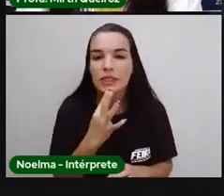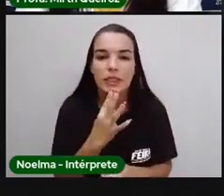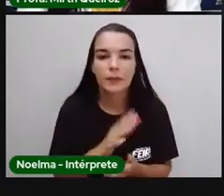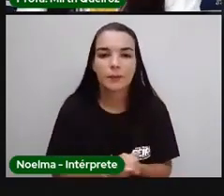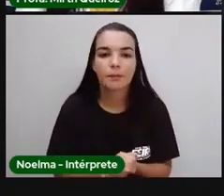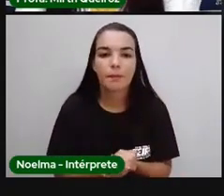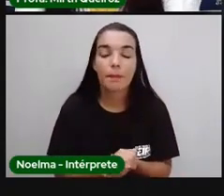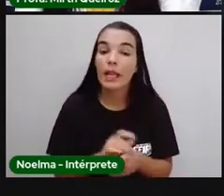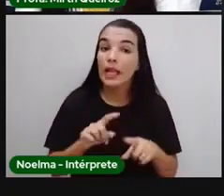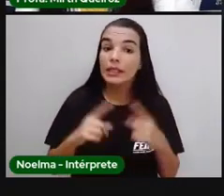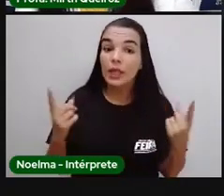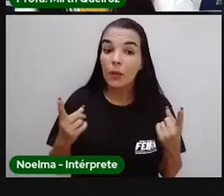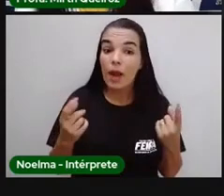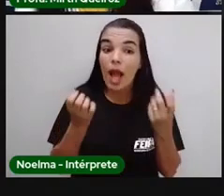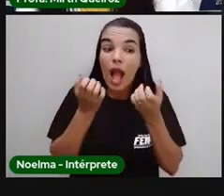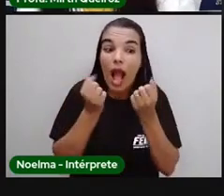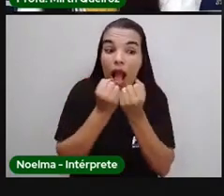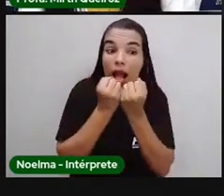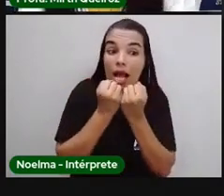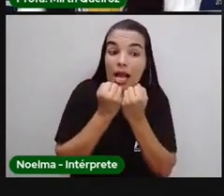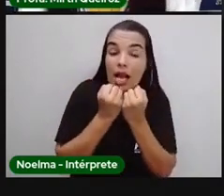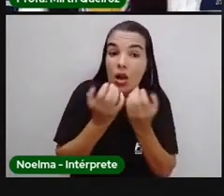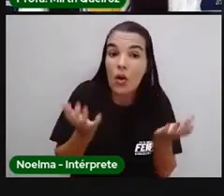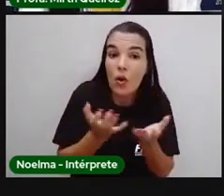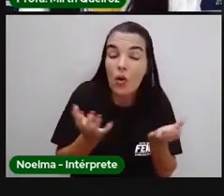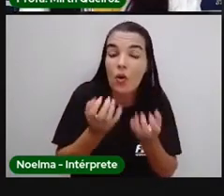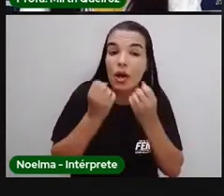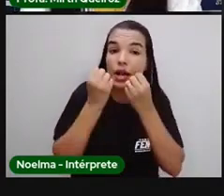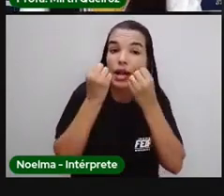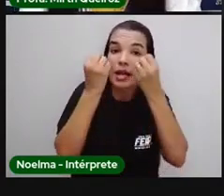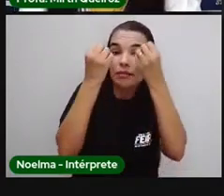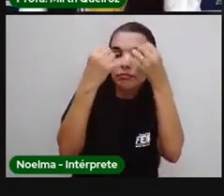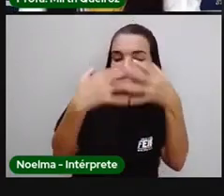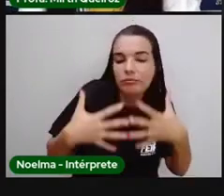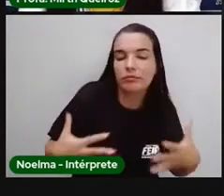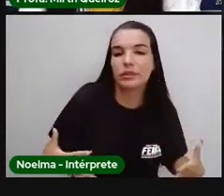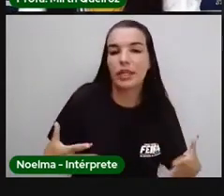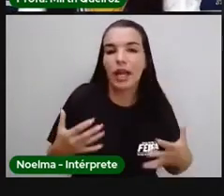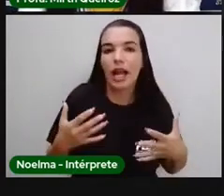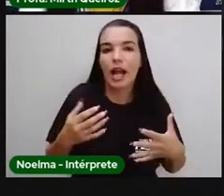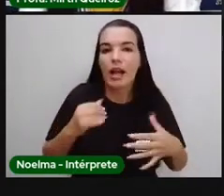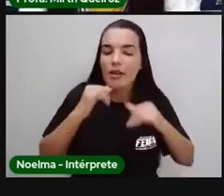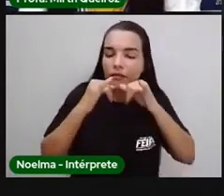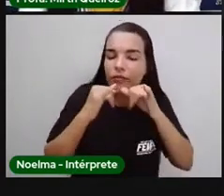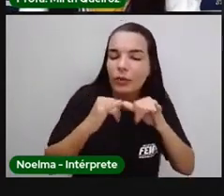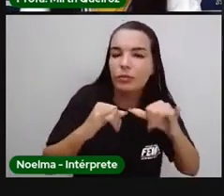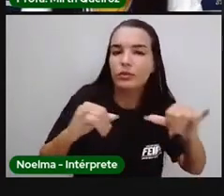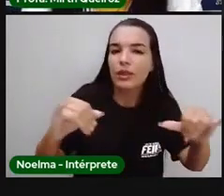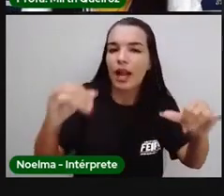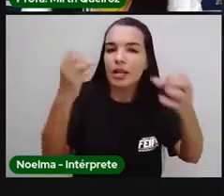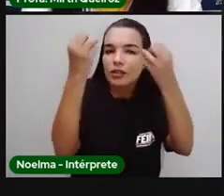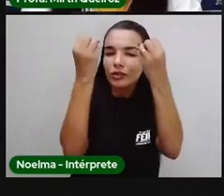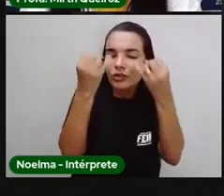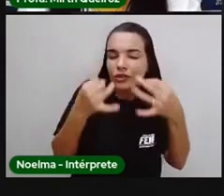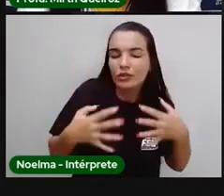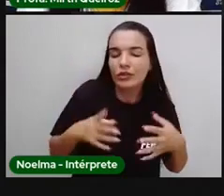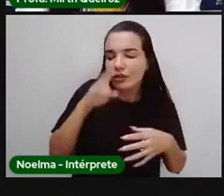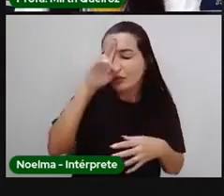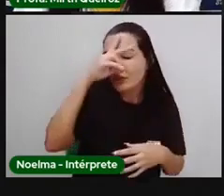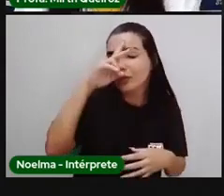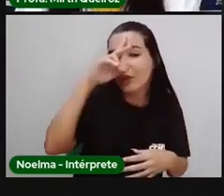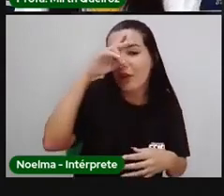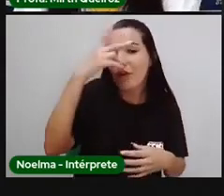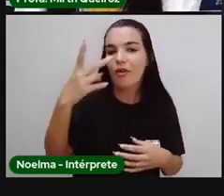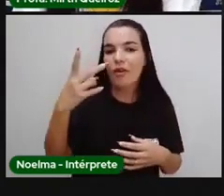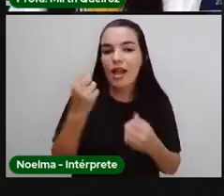E aí a gente vai começar a contar as grandes navegações, contadas assim, de um jeitinho um tanto diferente.